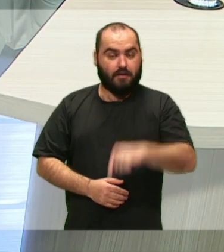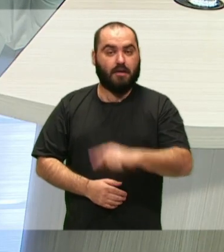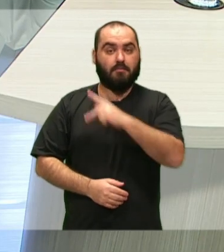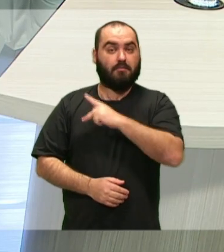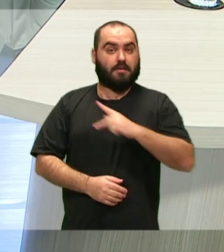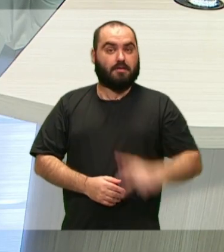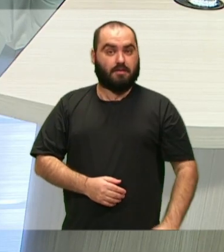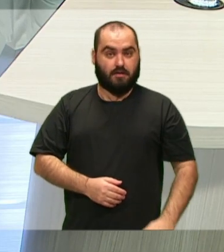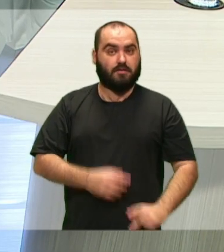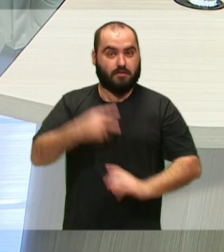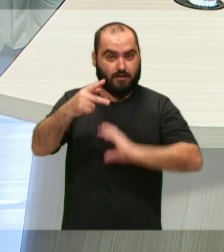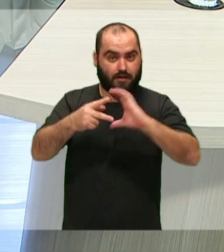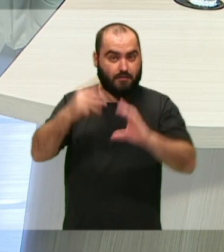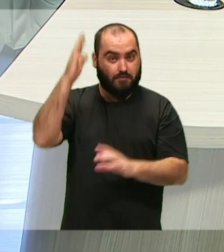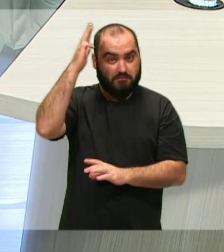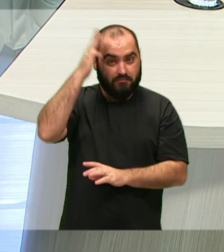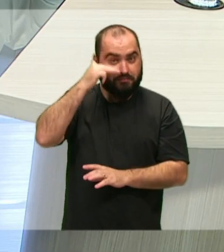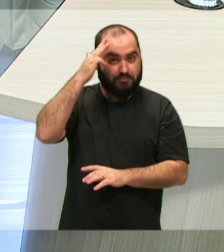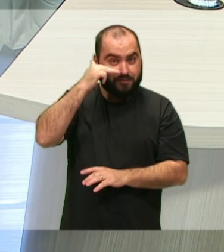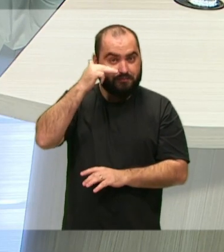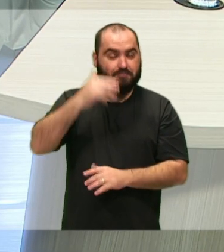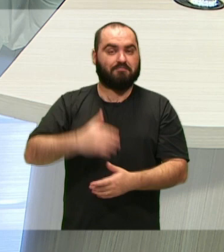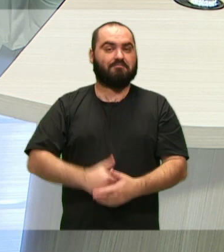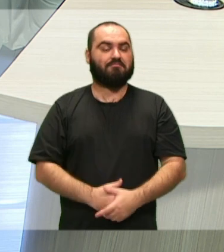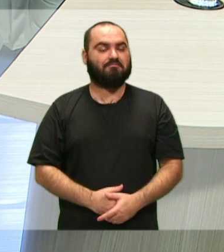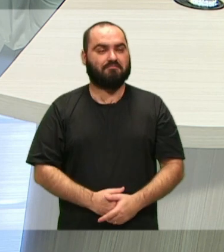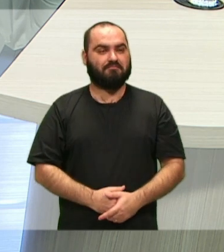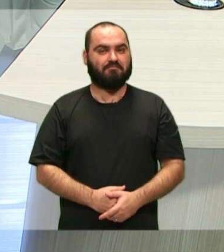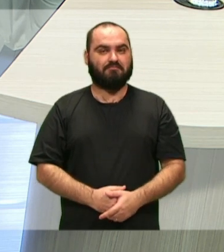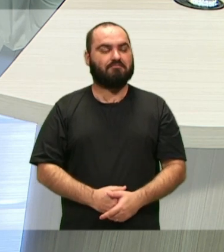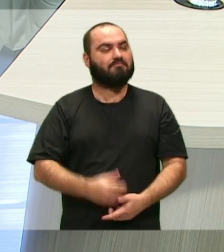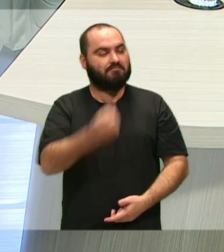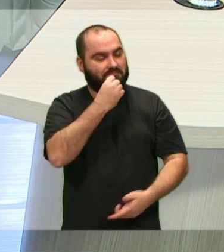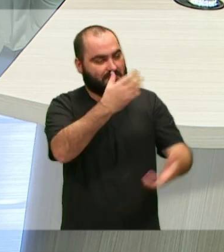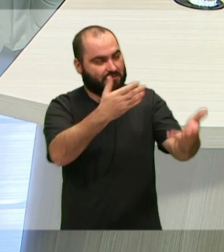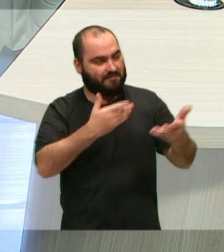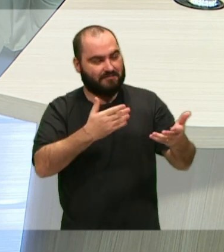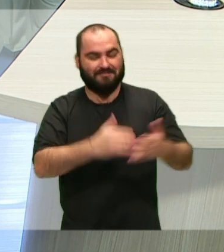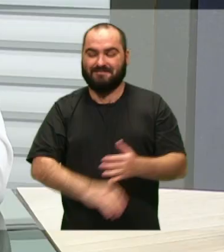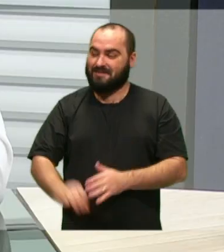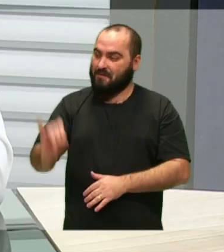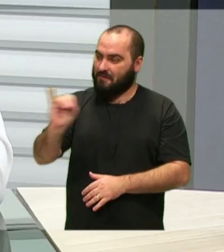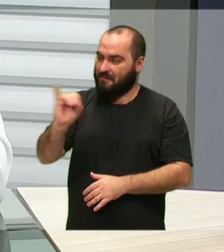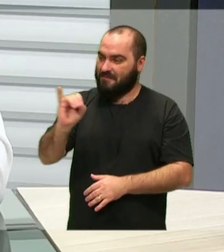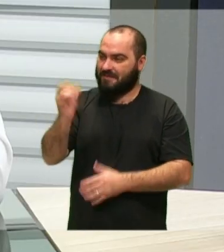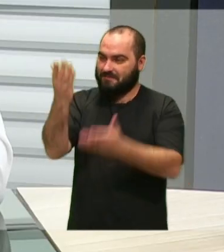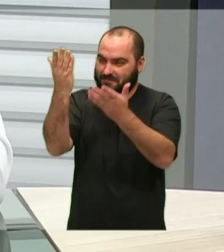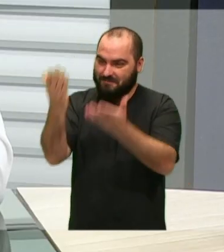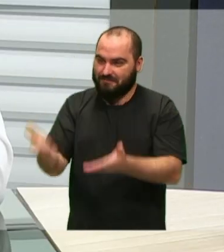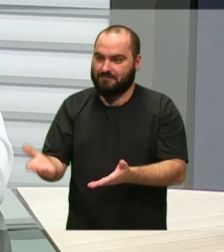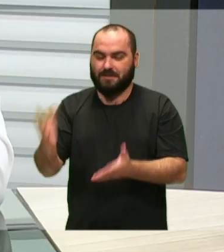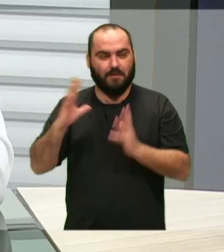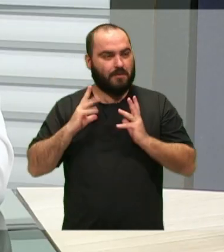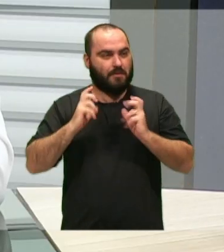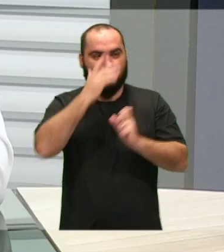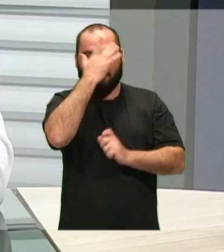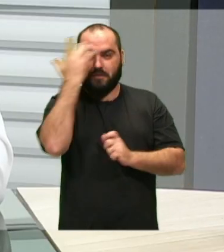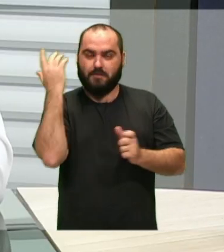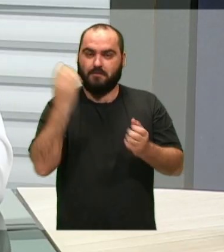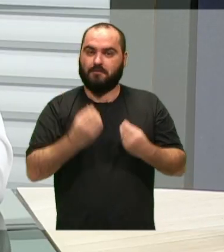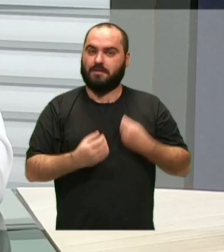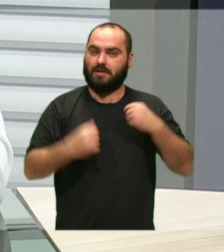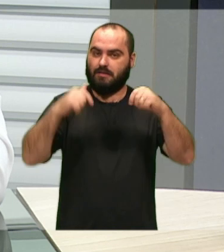presidente do Poder Legislativo, vereador Marcelo Werner. Bem-vindo, presidente. Olá Júnior, olá a todos que estão conosco aqui no estúdio, olá